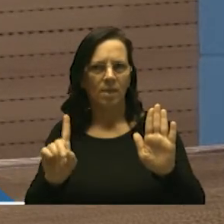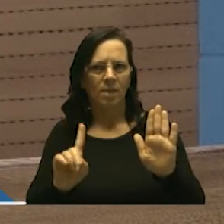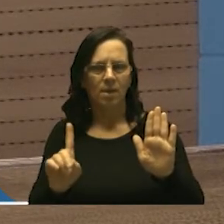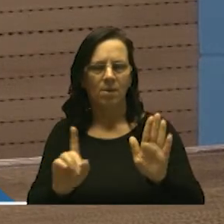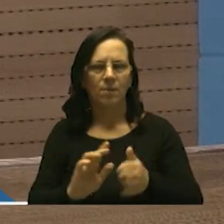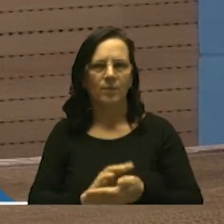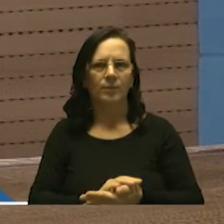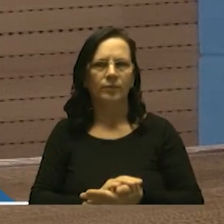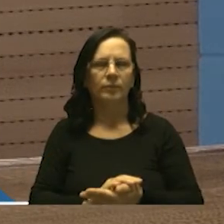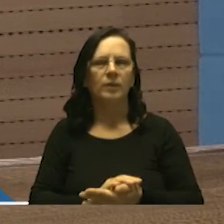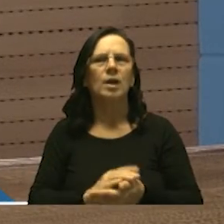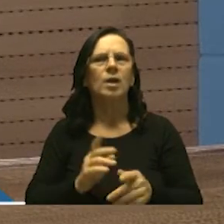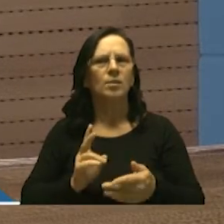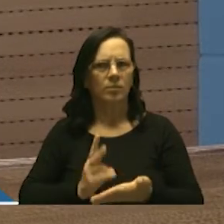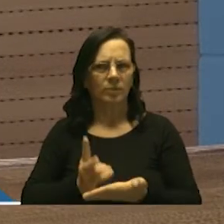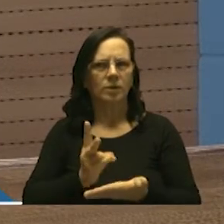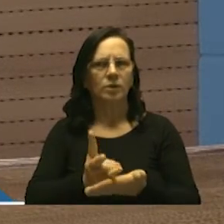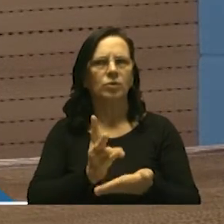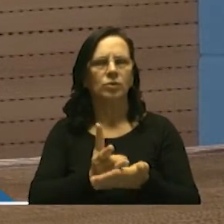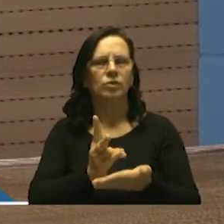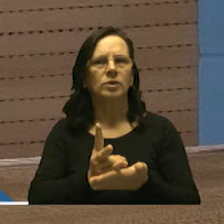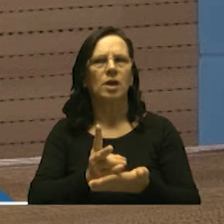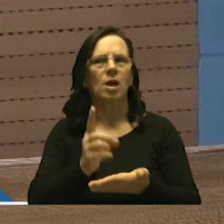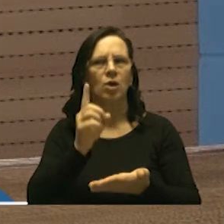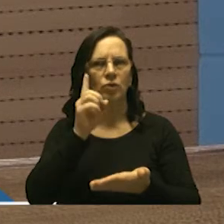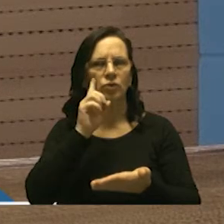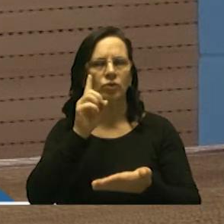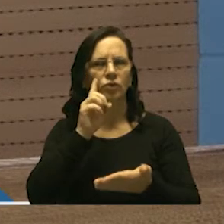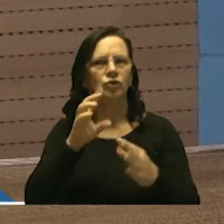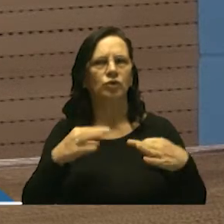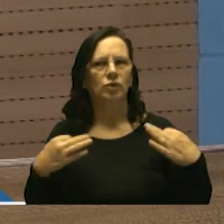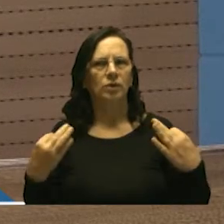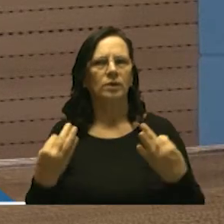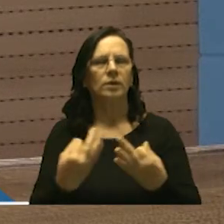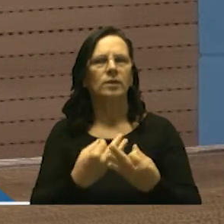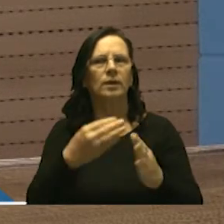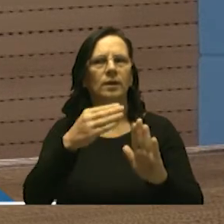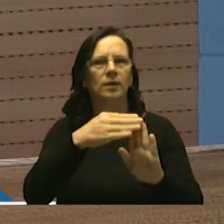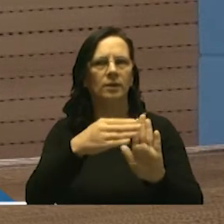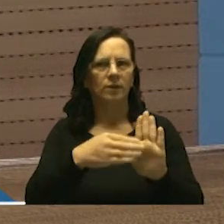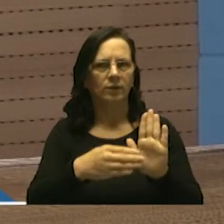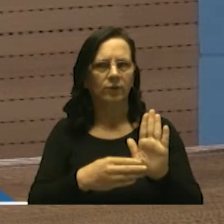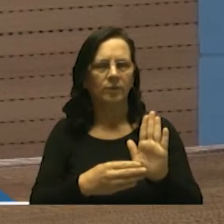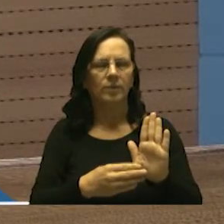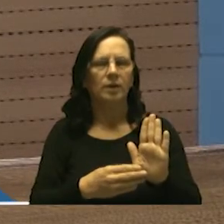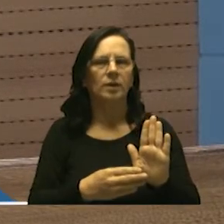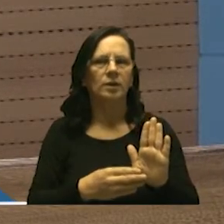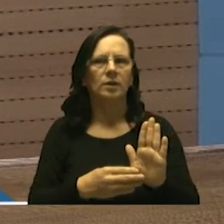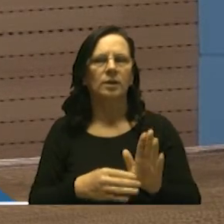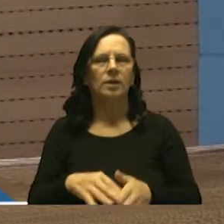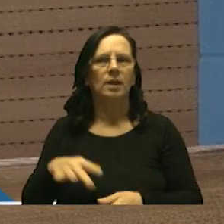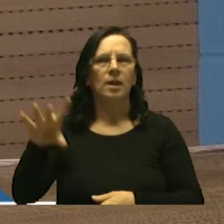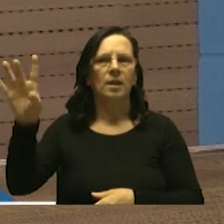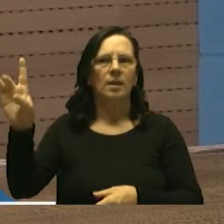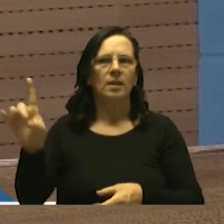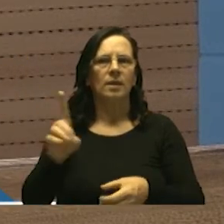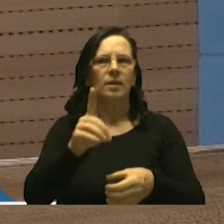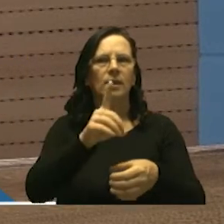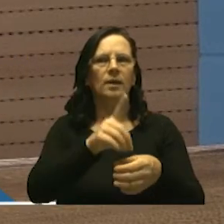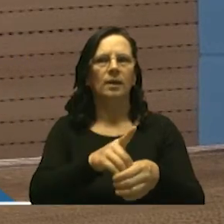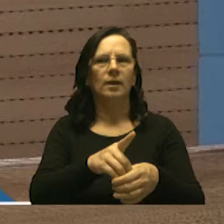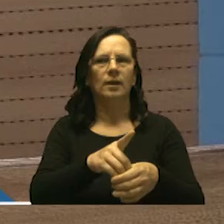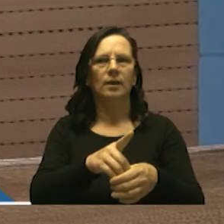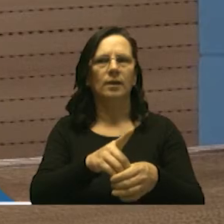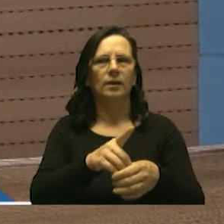contrário ele precisa continuar porque a família é o celeiro onde Deus criou o homem